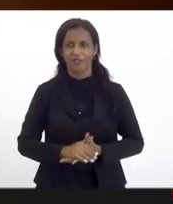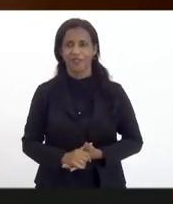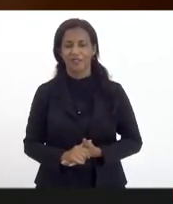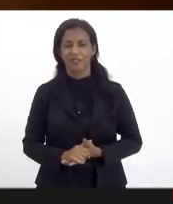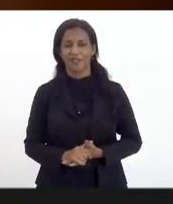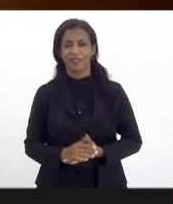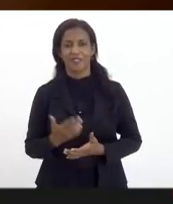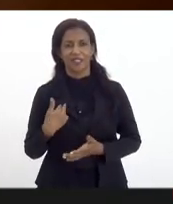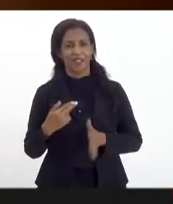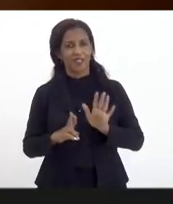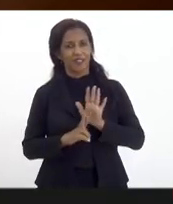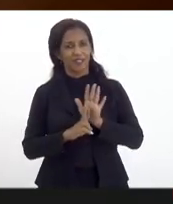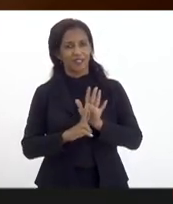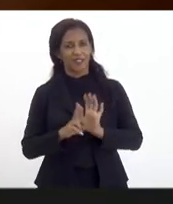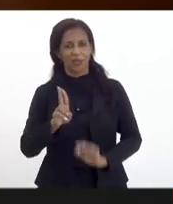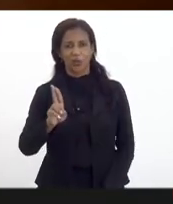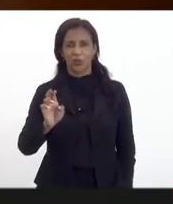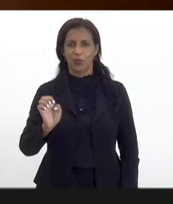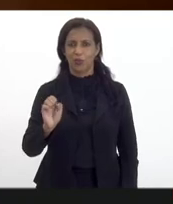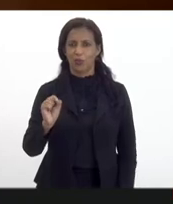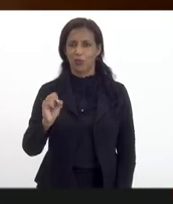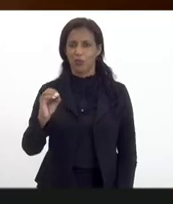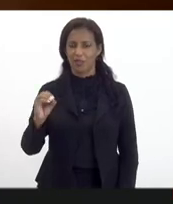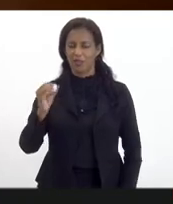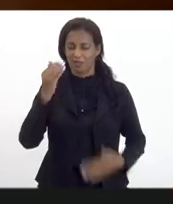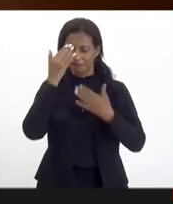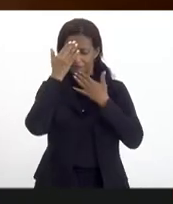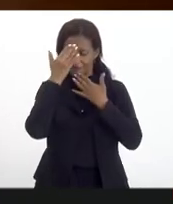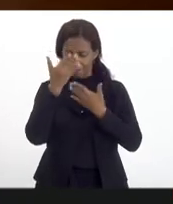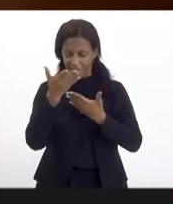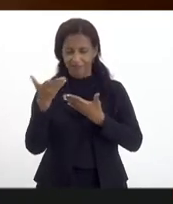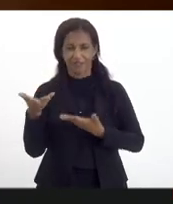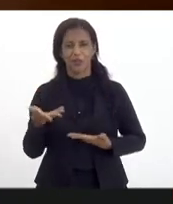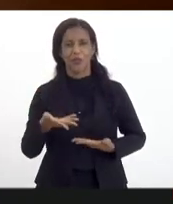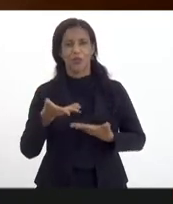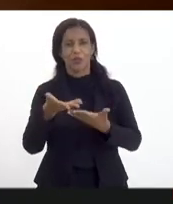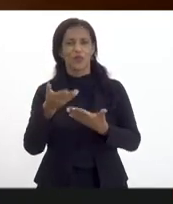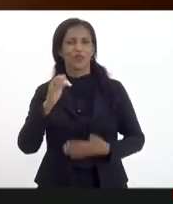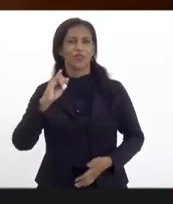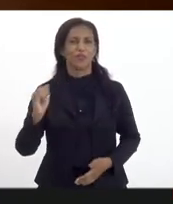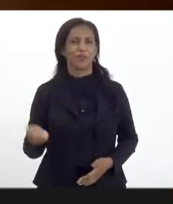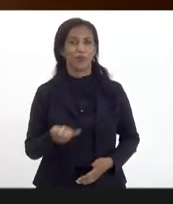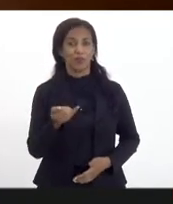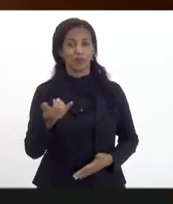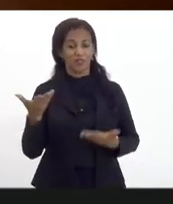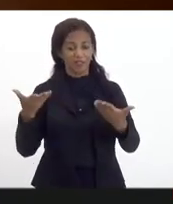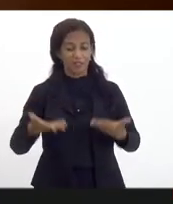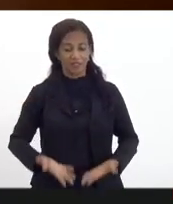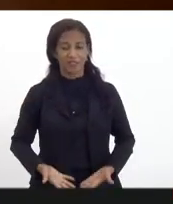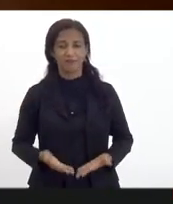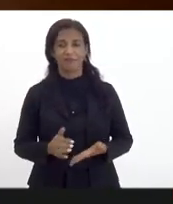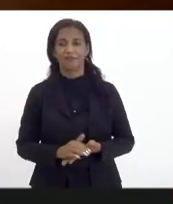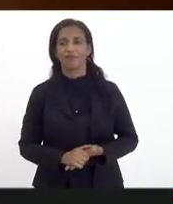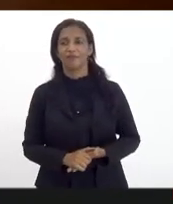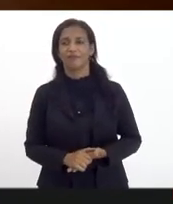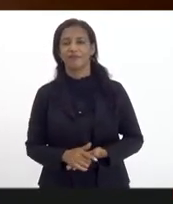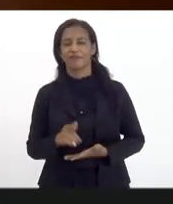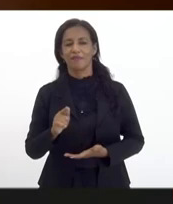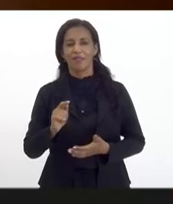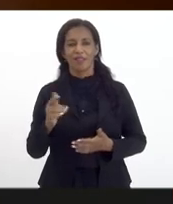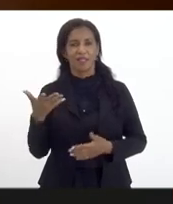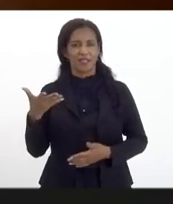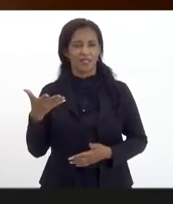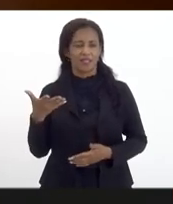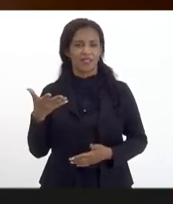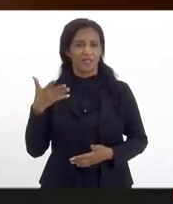Representando a UESO, quero agradecer pelo convite, por essa oportunidade de estar aqui nesse evento.